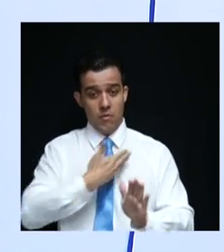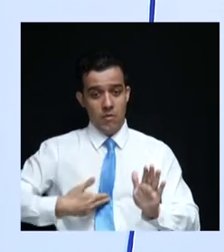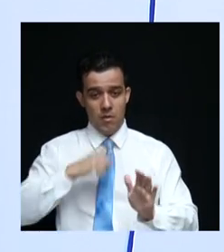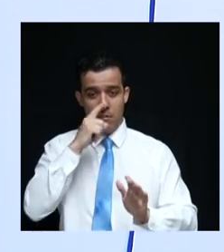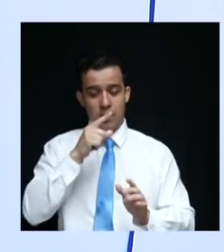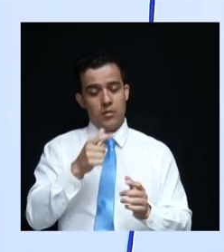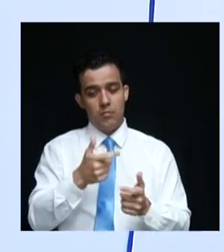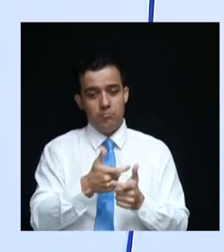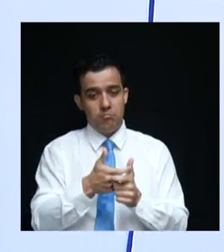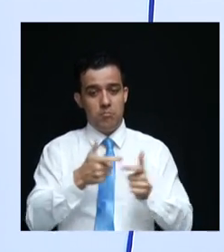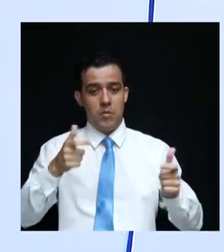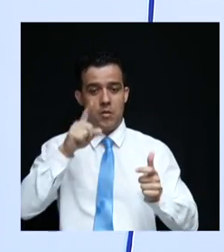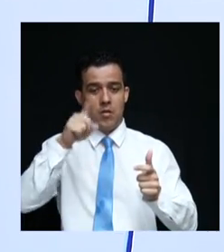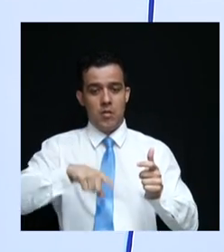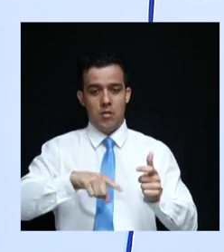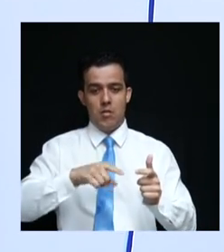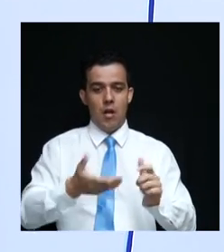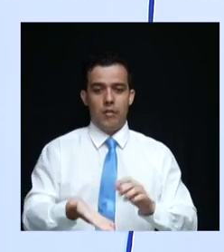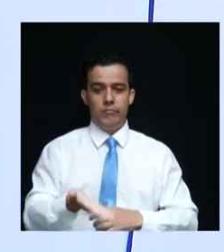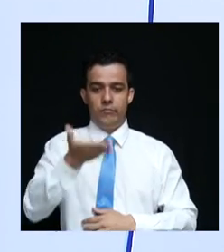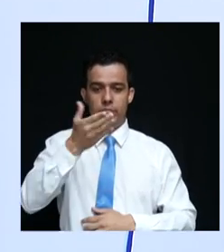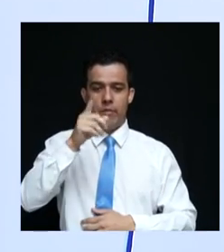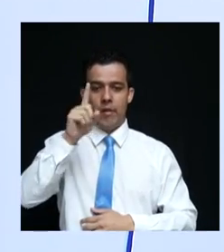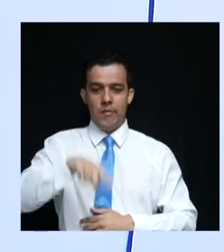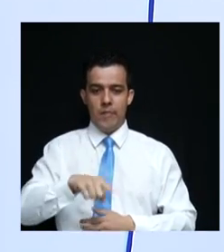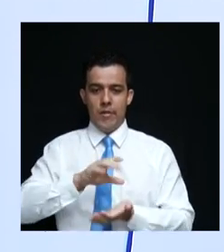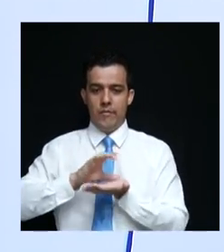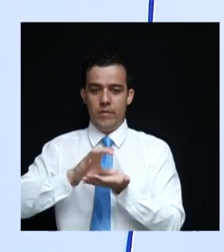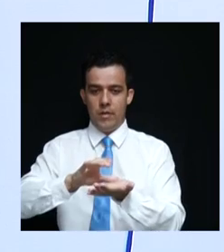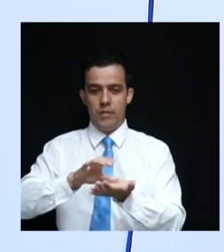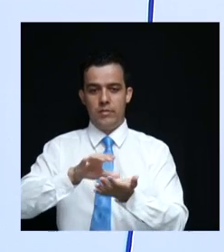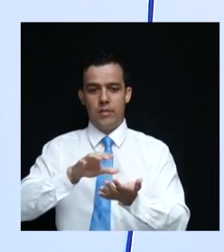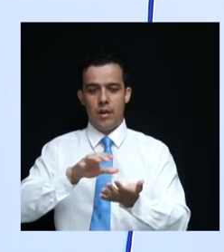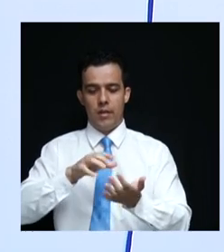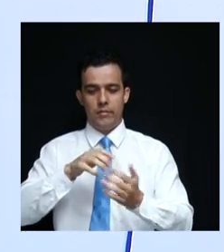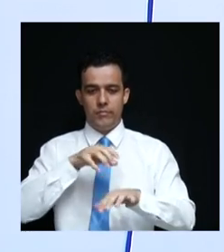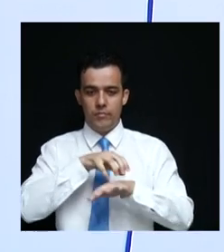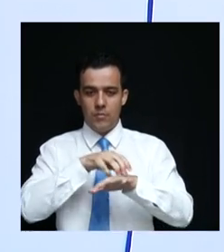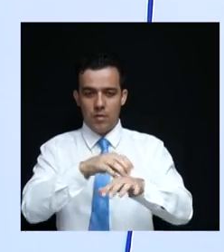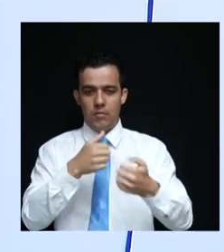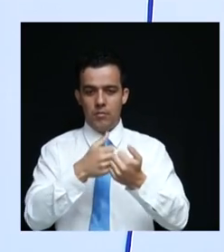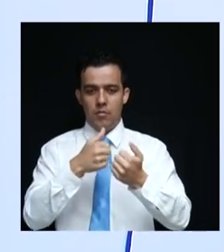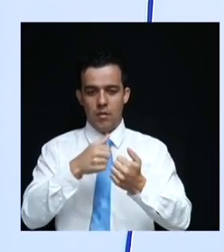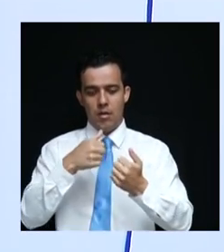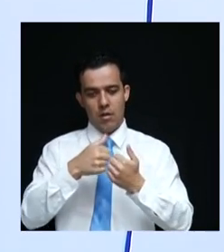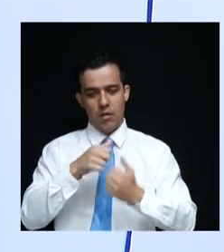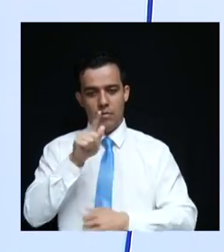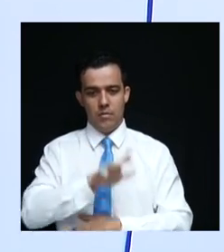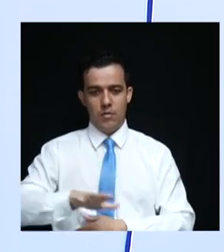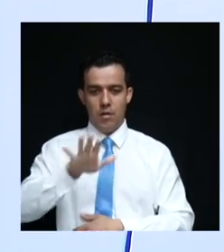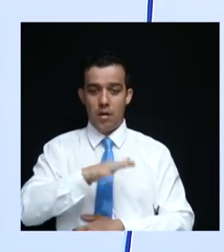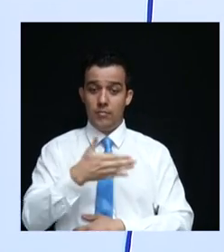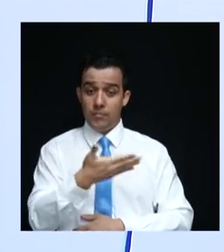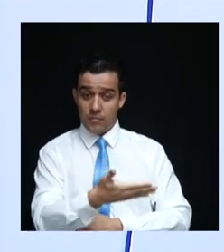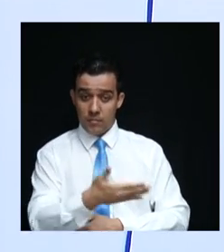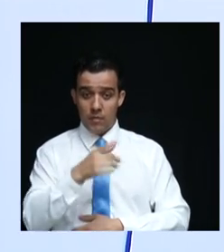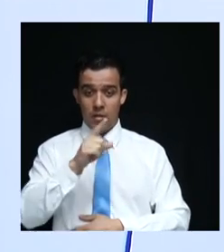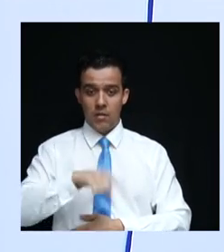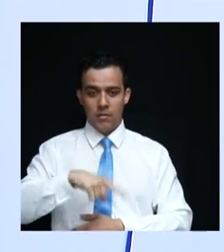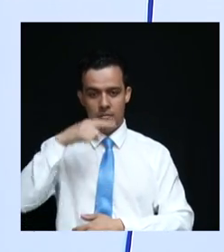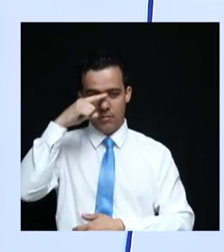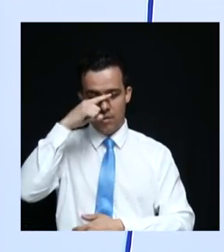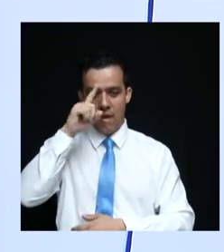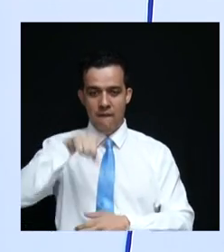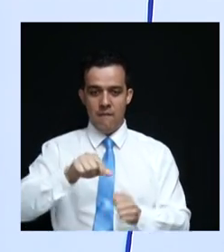aumentar tributos para financiar a mobilidade no nosso Estado de Goiás. Mas o candidato faz aí uma solução mágica